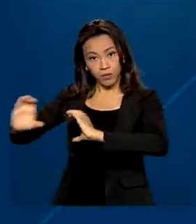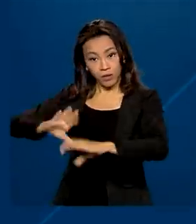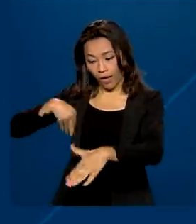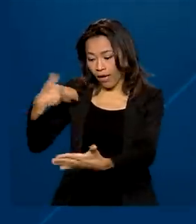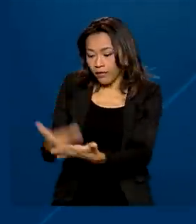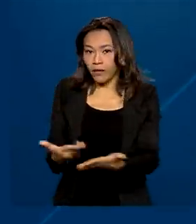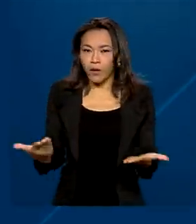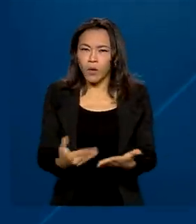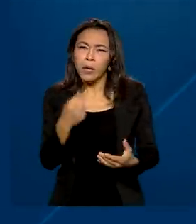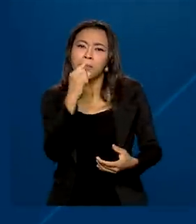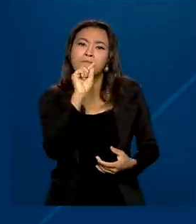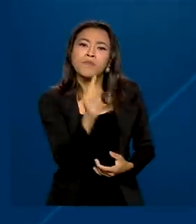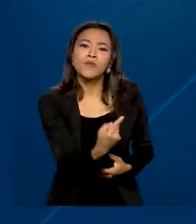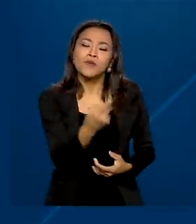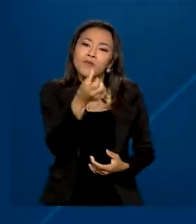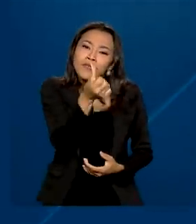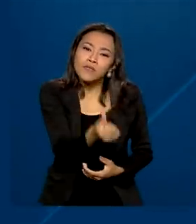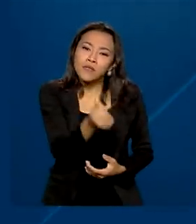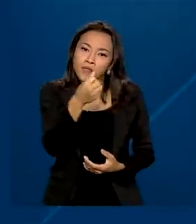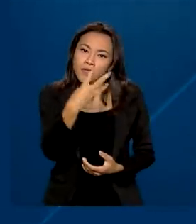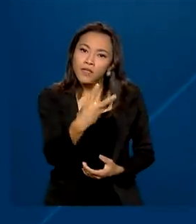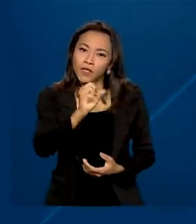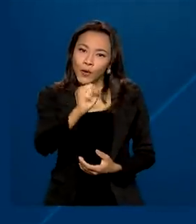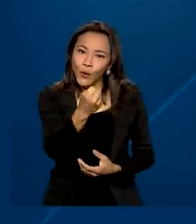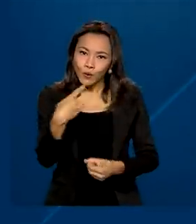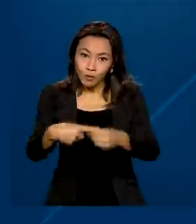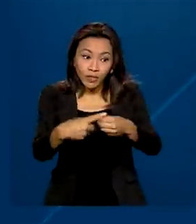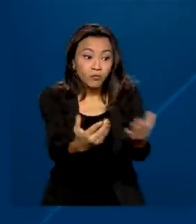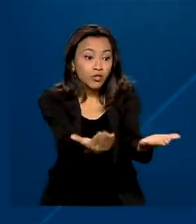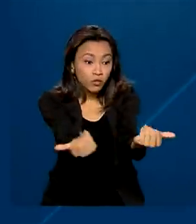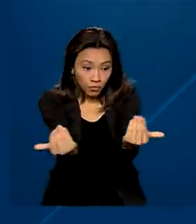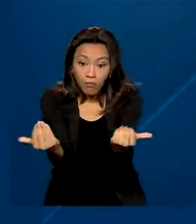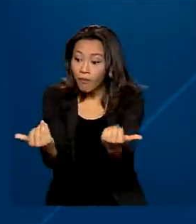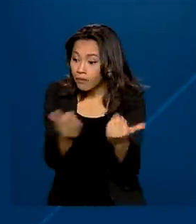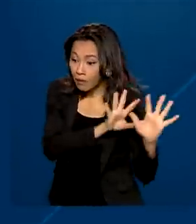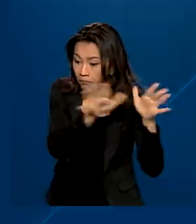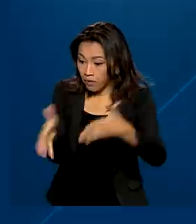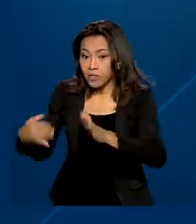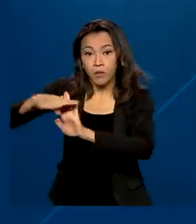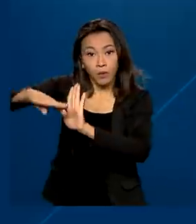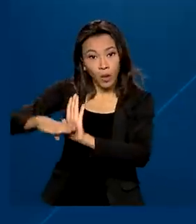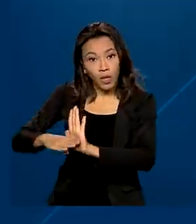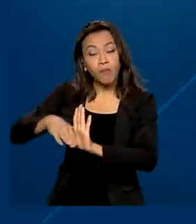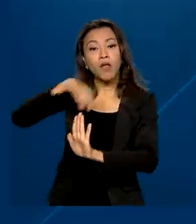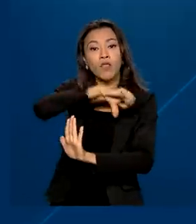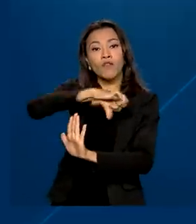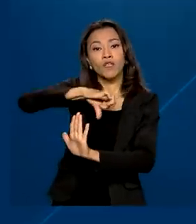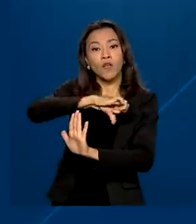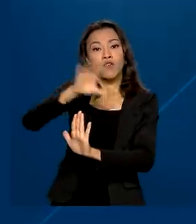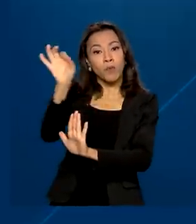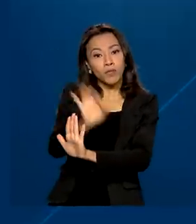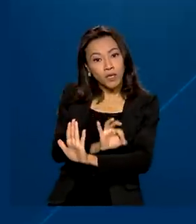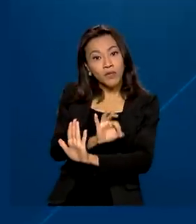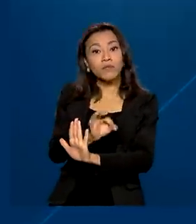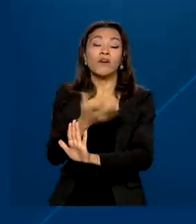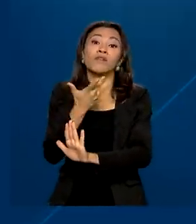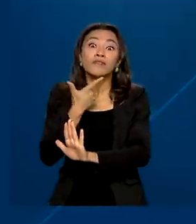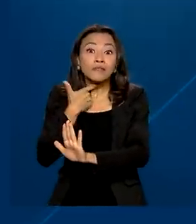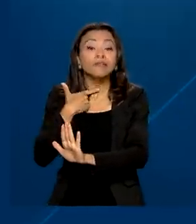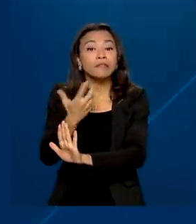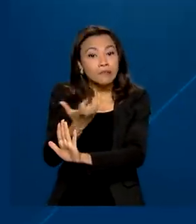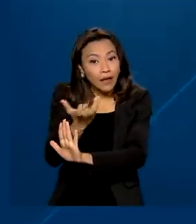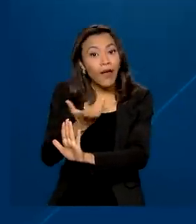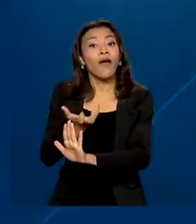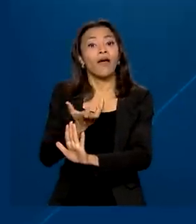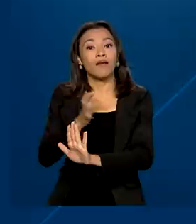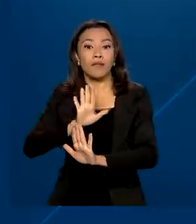momento, dos 1.638 municípios convocados a participar do programa, 99% indicaram o desejo de aderi